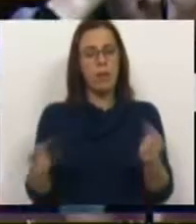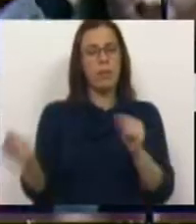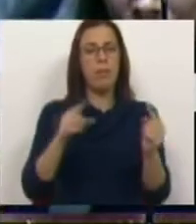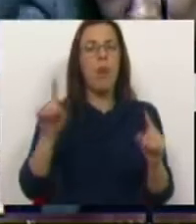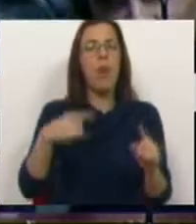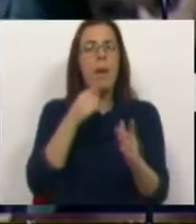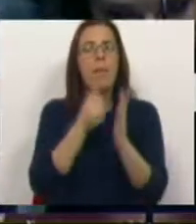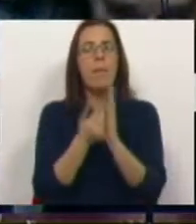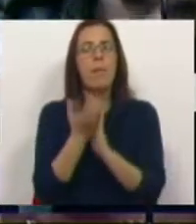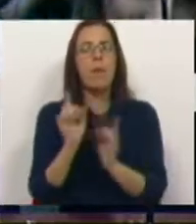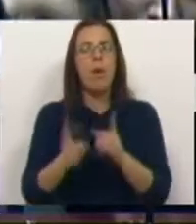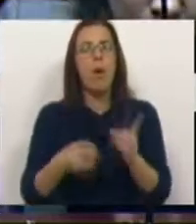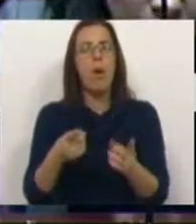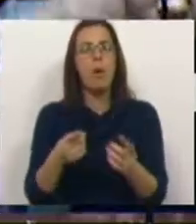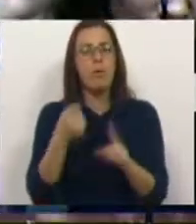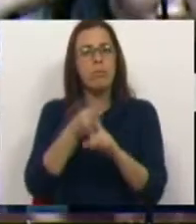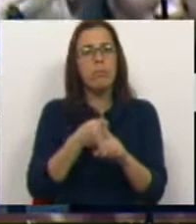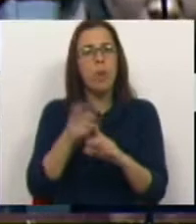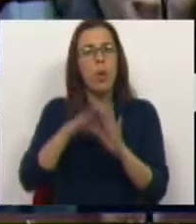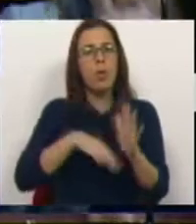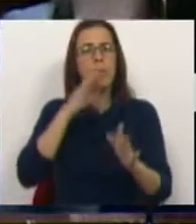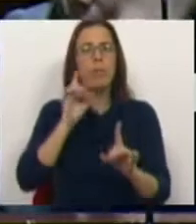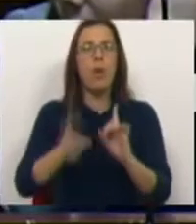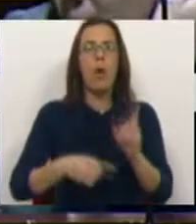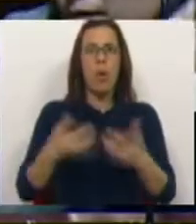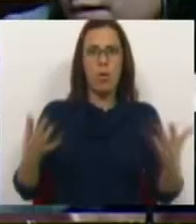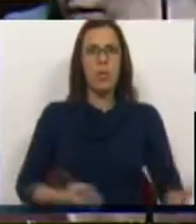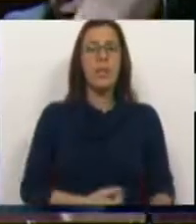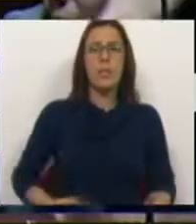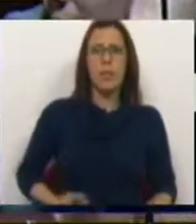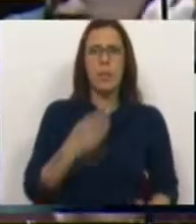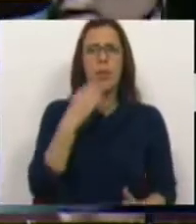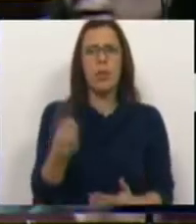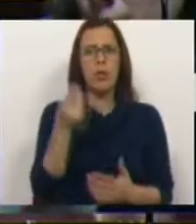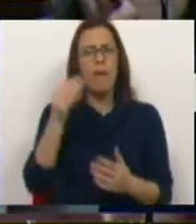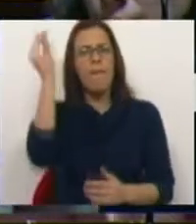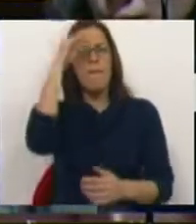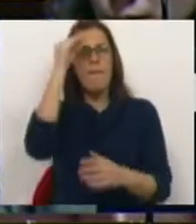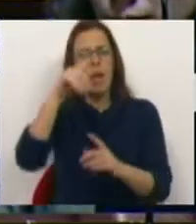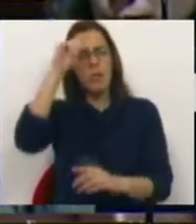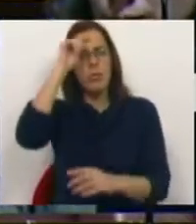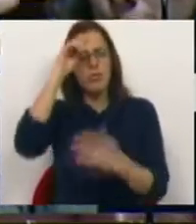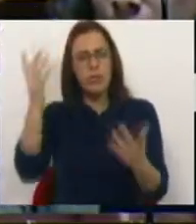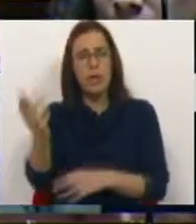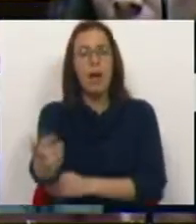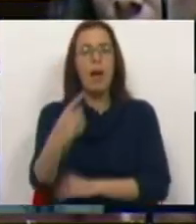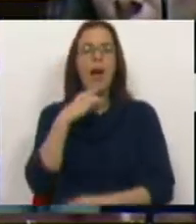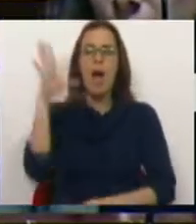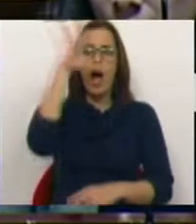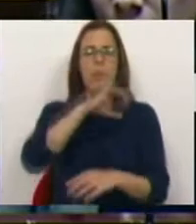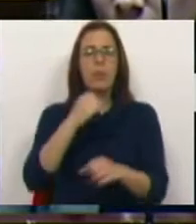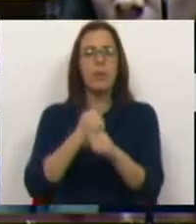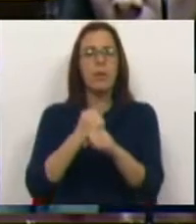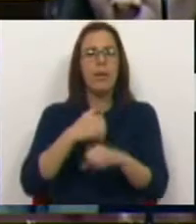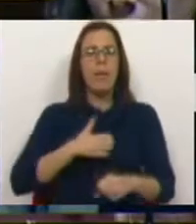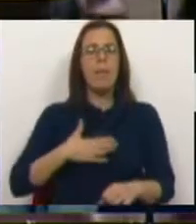mesa que medidas é que realmente vão combater a precariedade, o desemprego jovem, os falsos estágios, o abuso das empresas de